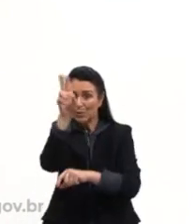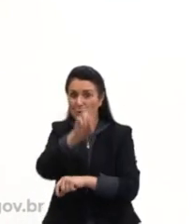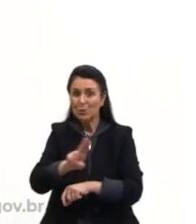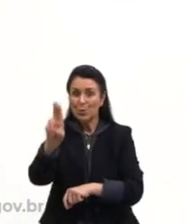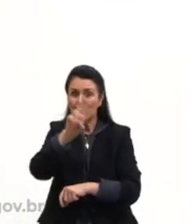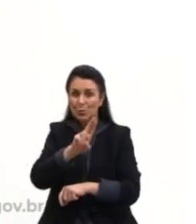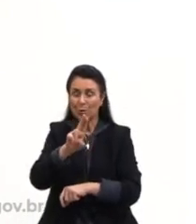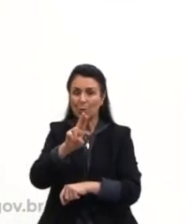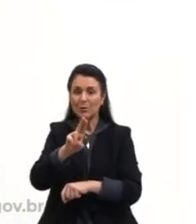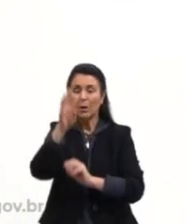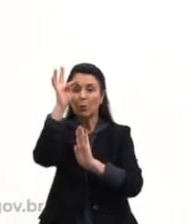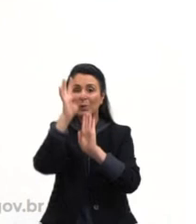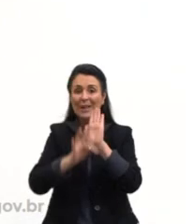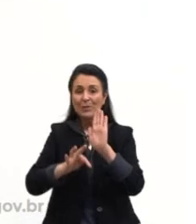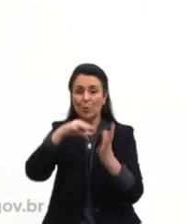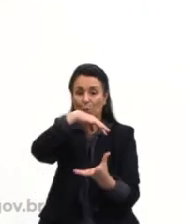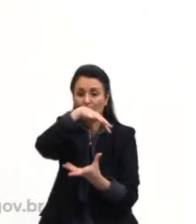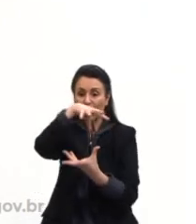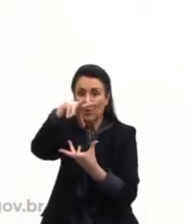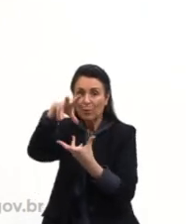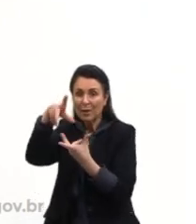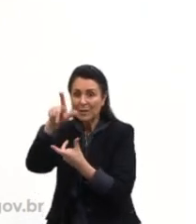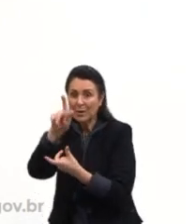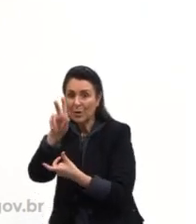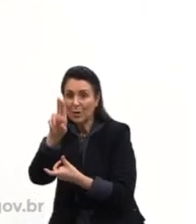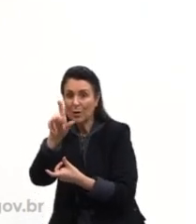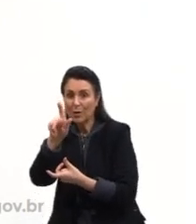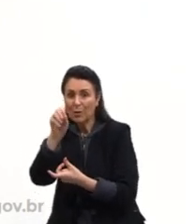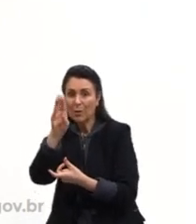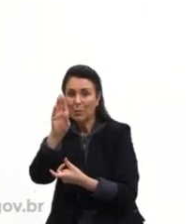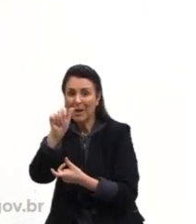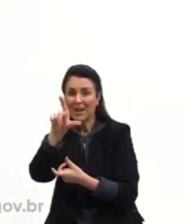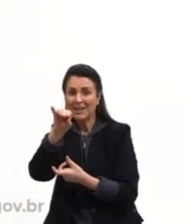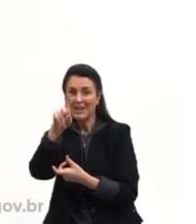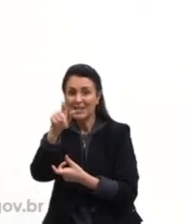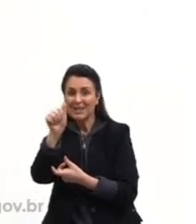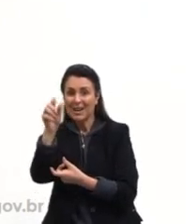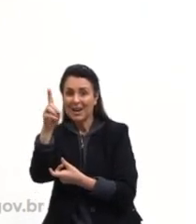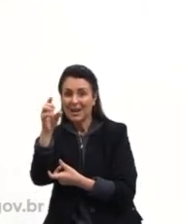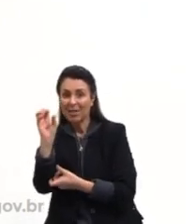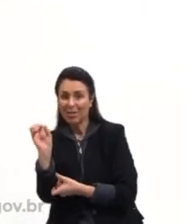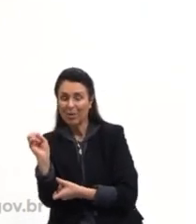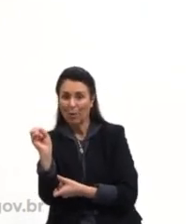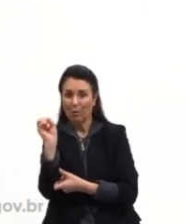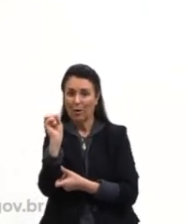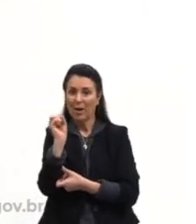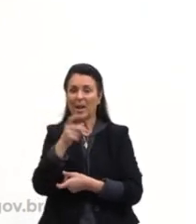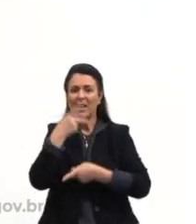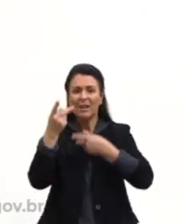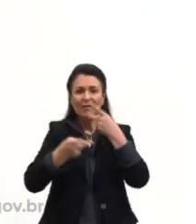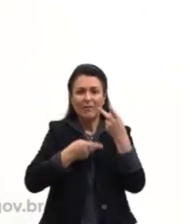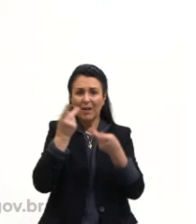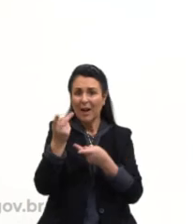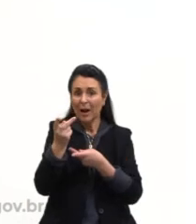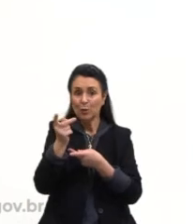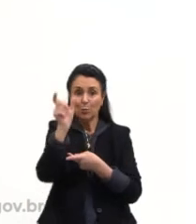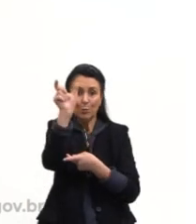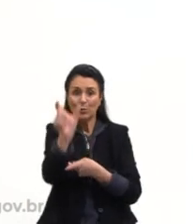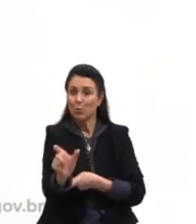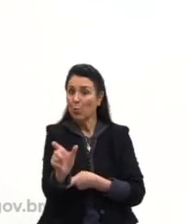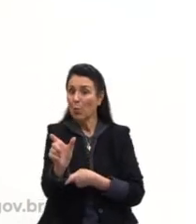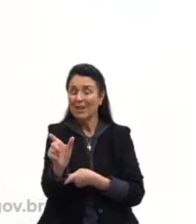texto globalizado significa, o inglês globalizado significa aquele inglês que é falado pelas pessoas que não são nativas.